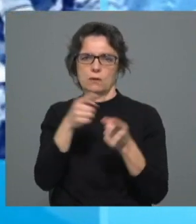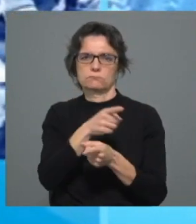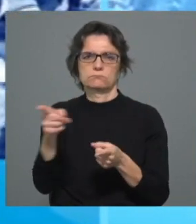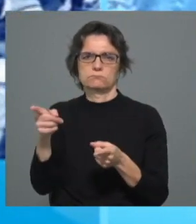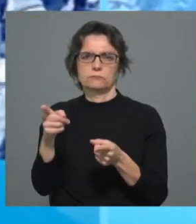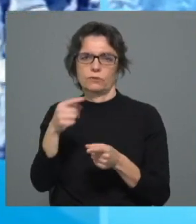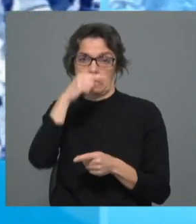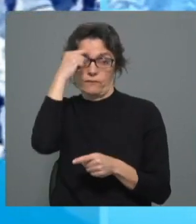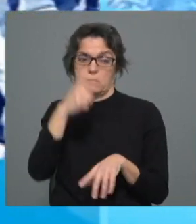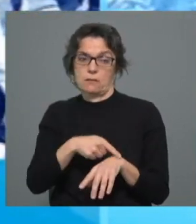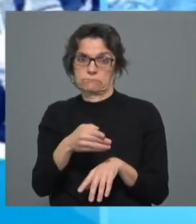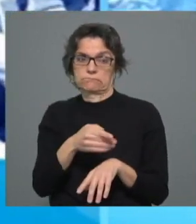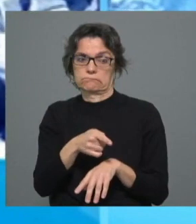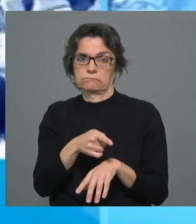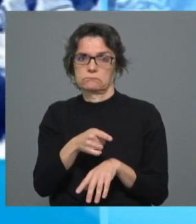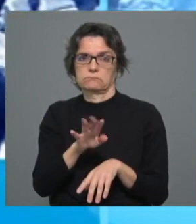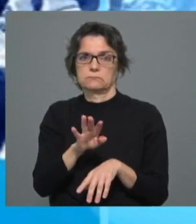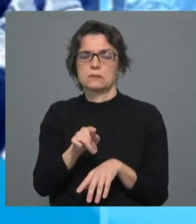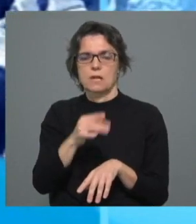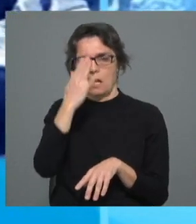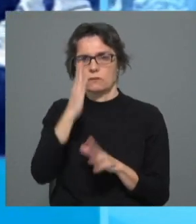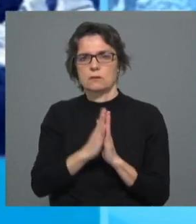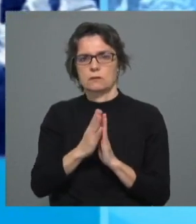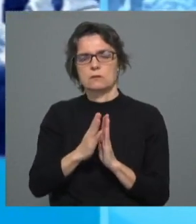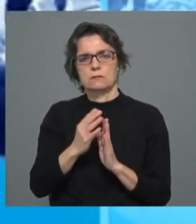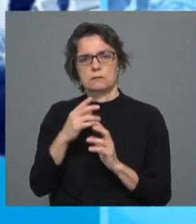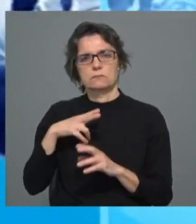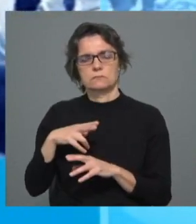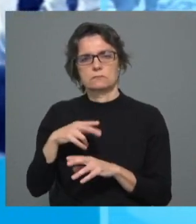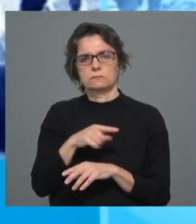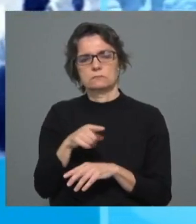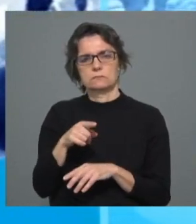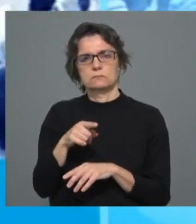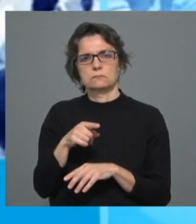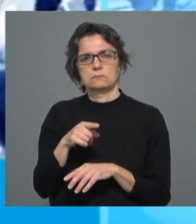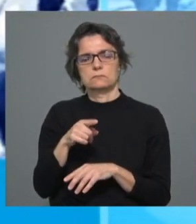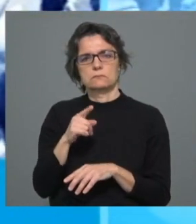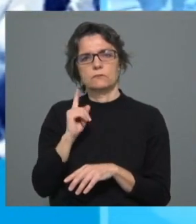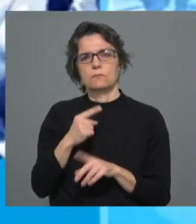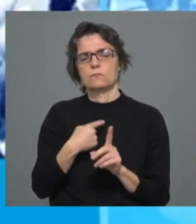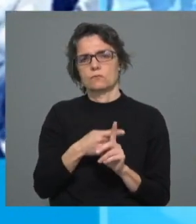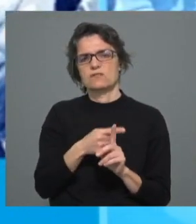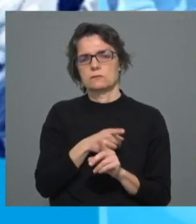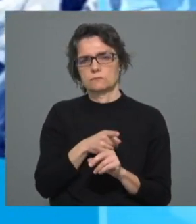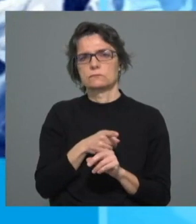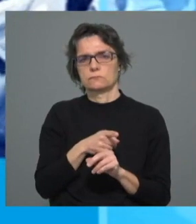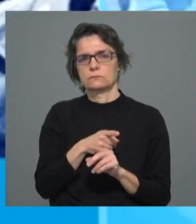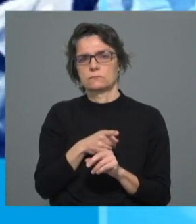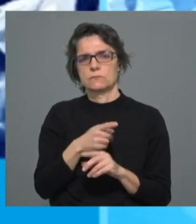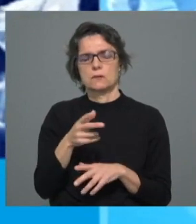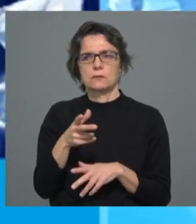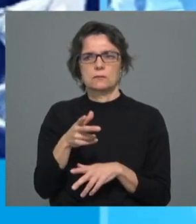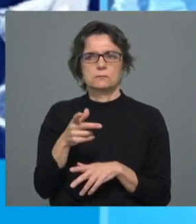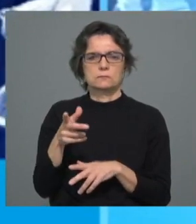mas creio que a Igreja Portuguesa fez bem estar presente. e, portanto, em ouvir o conjunto